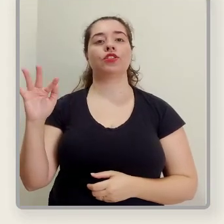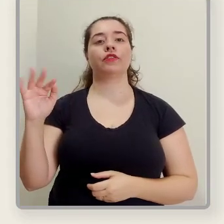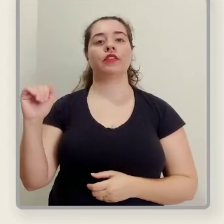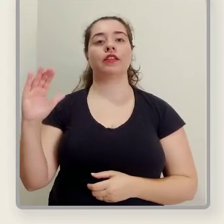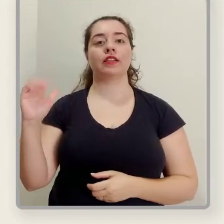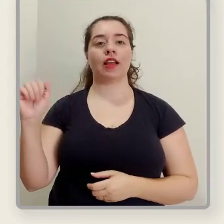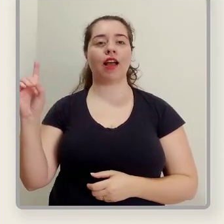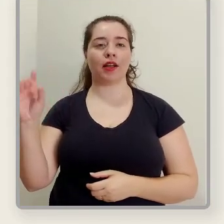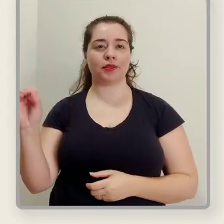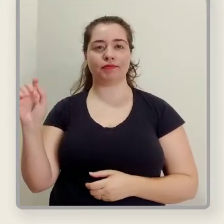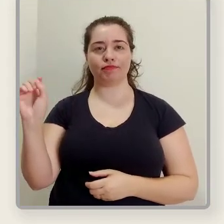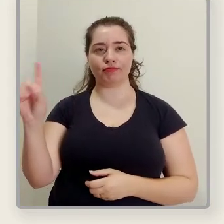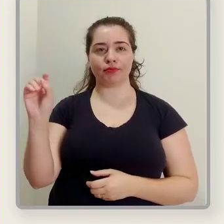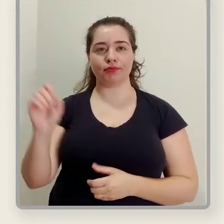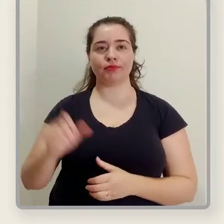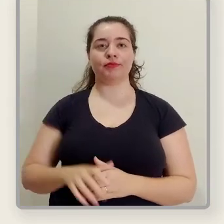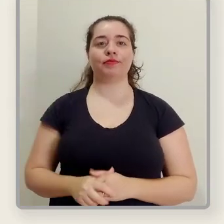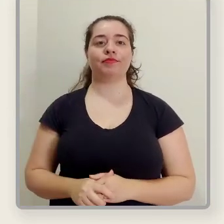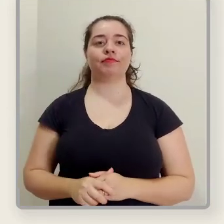inserir a senha,